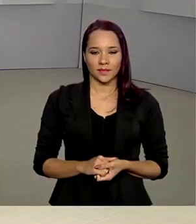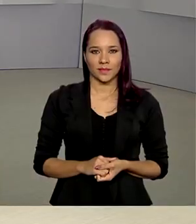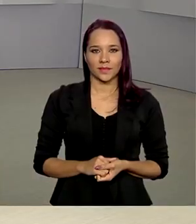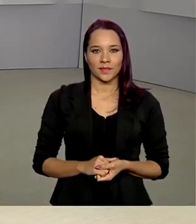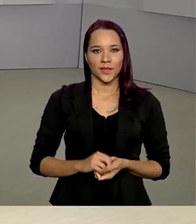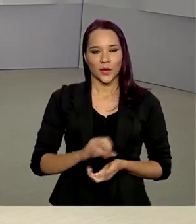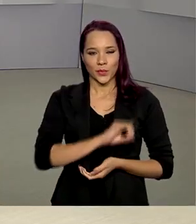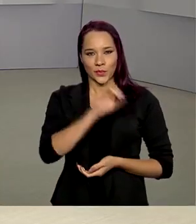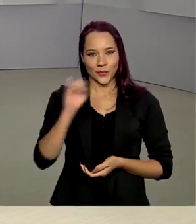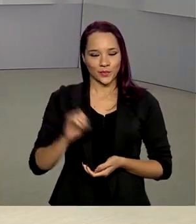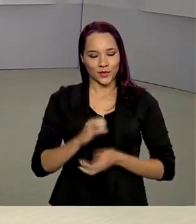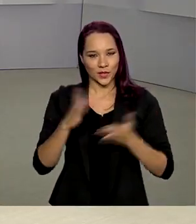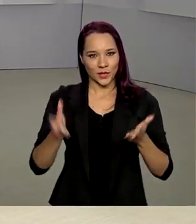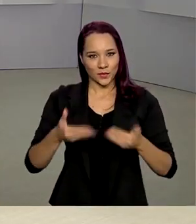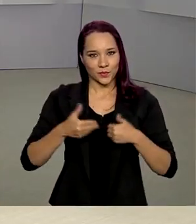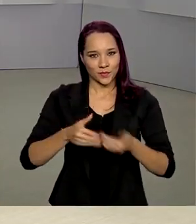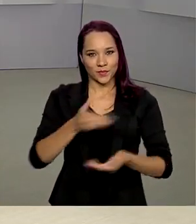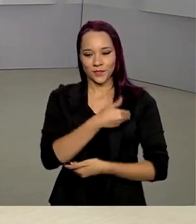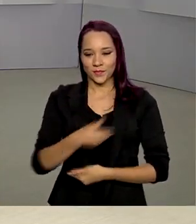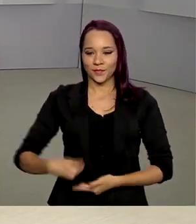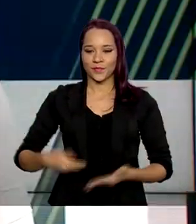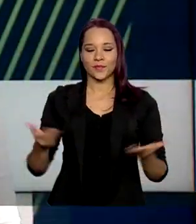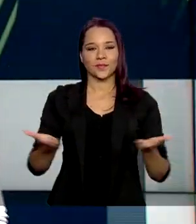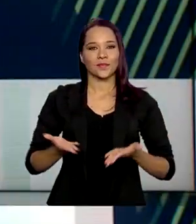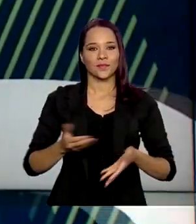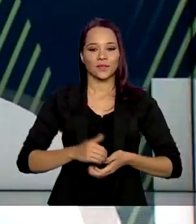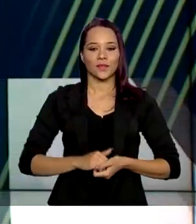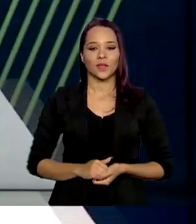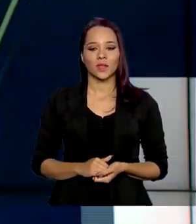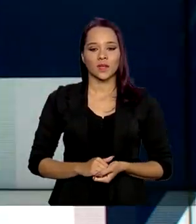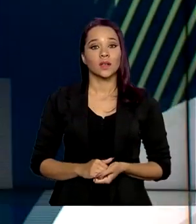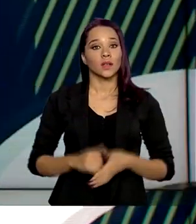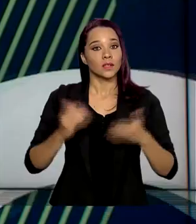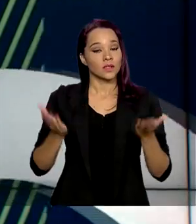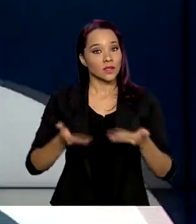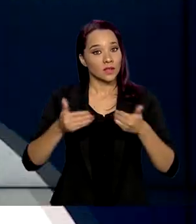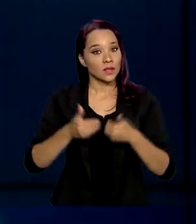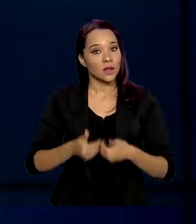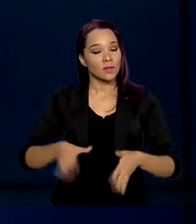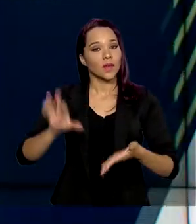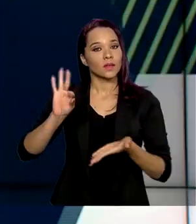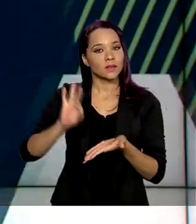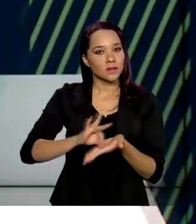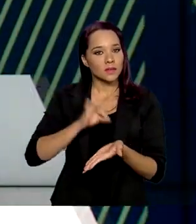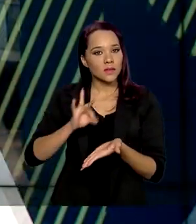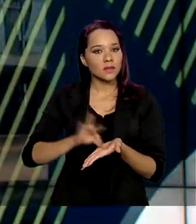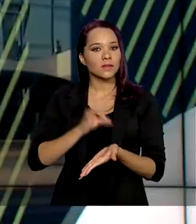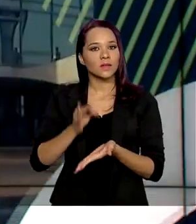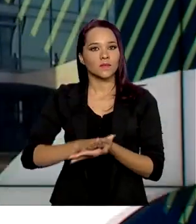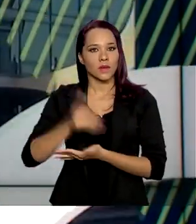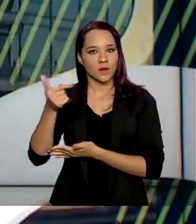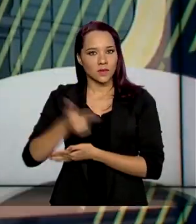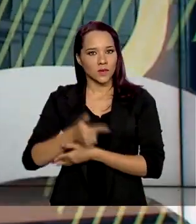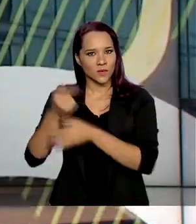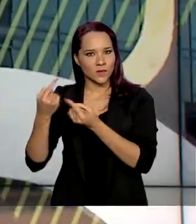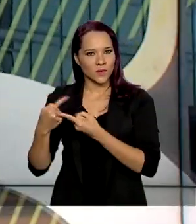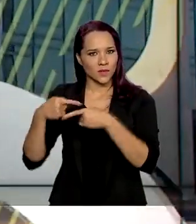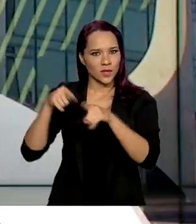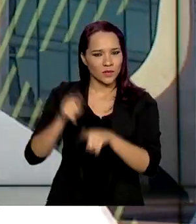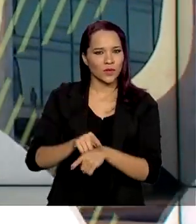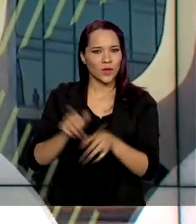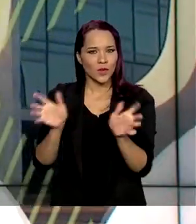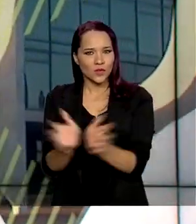Olá, estamos de volta com o Governo Agora. Já estão abertas as inscrições para o segundo desafio de